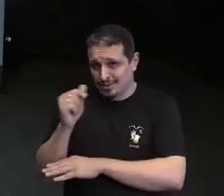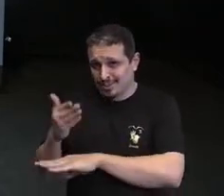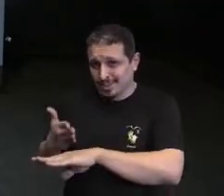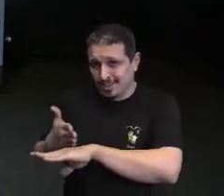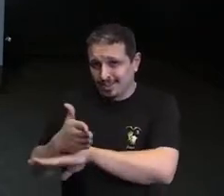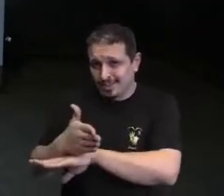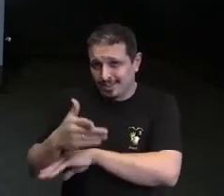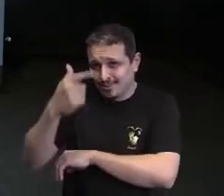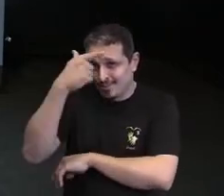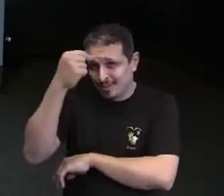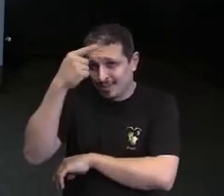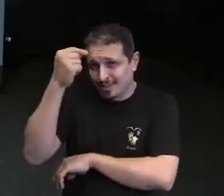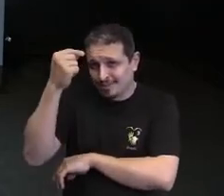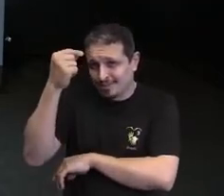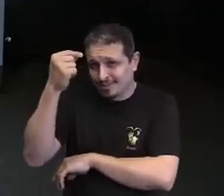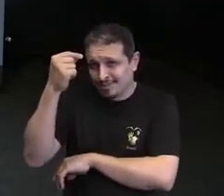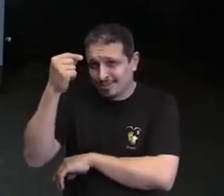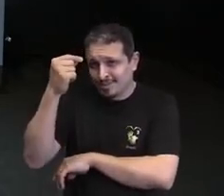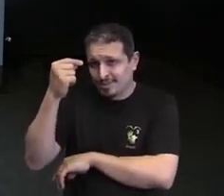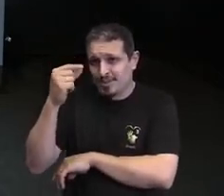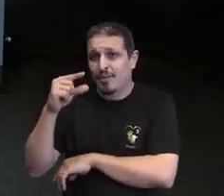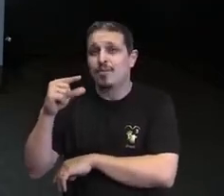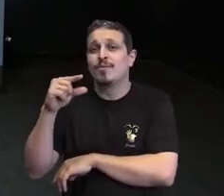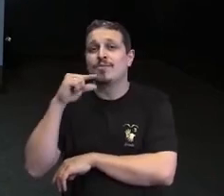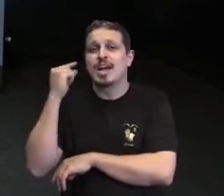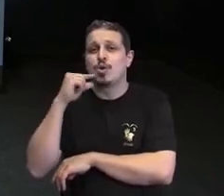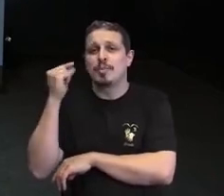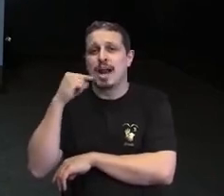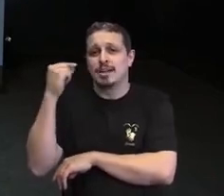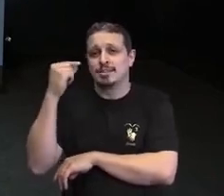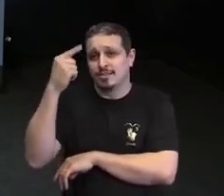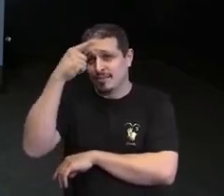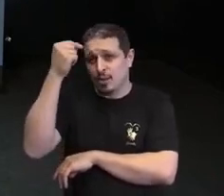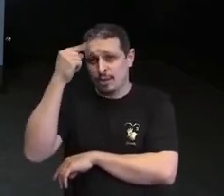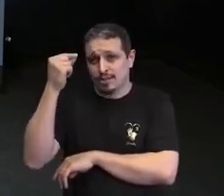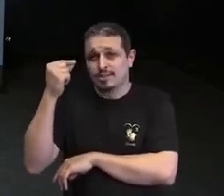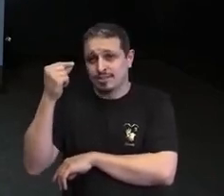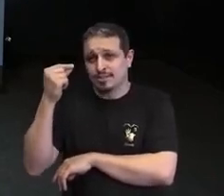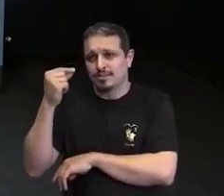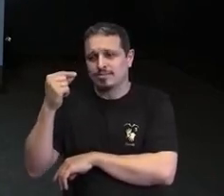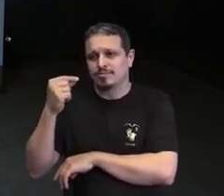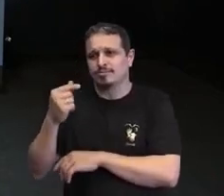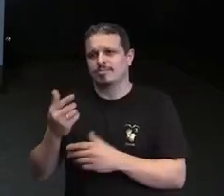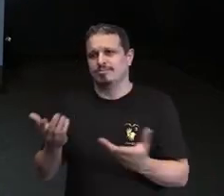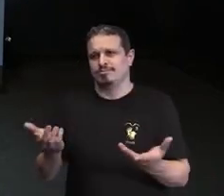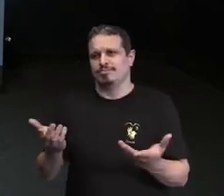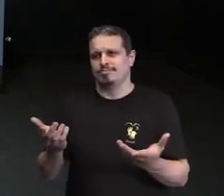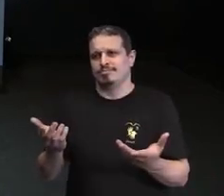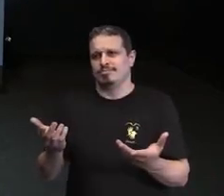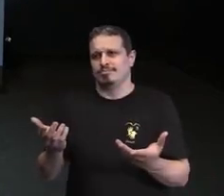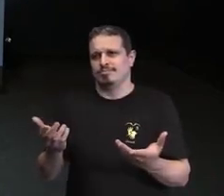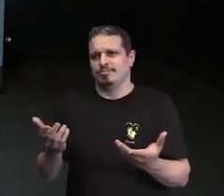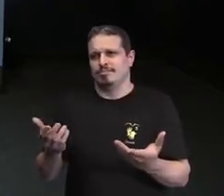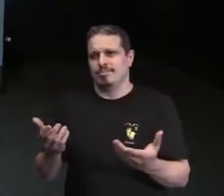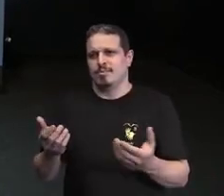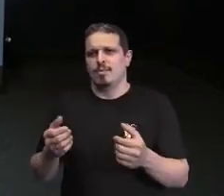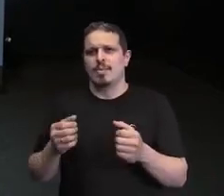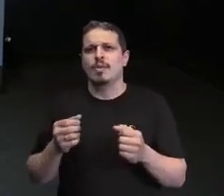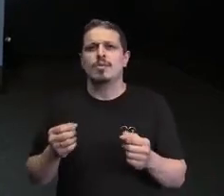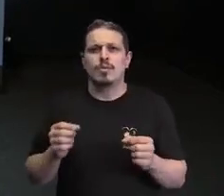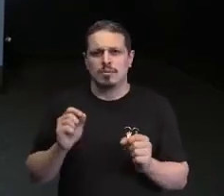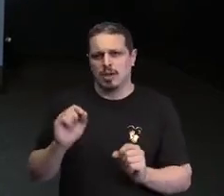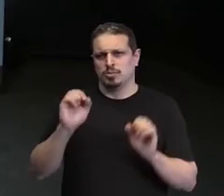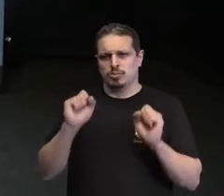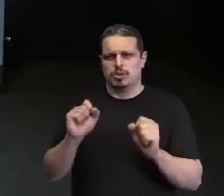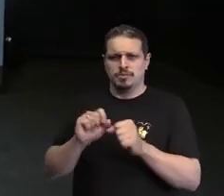esse vestibular, como que essas faculdades estão favorecendo que essas pessoas estejam ali colaborando para essa comunidade universitária que está